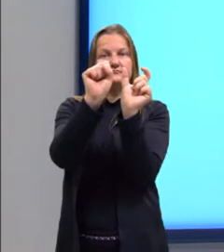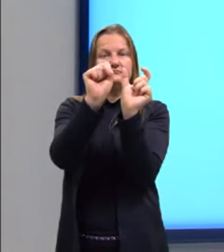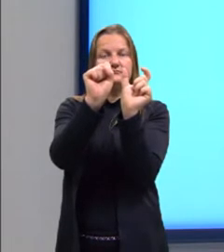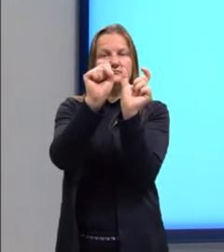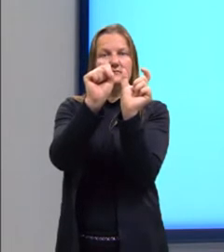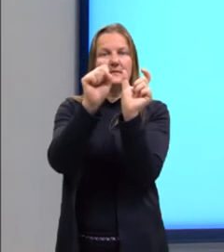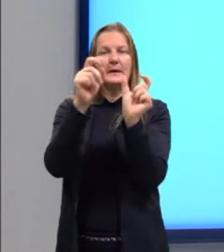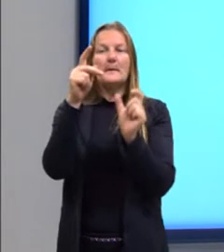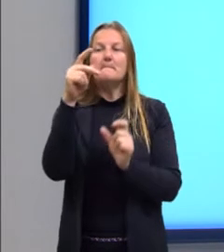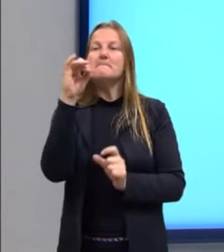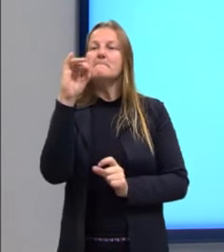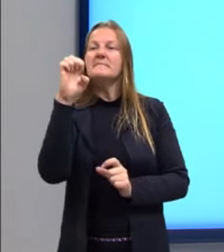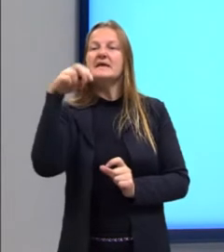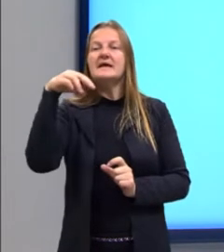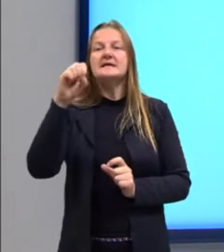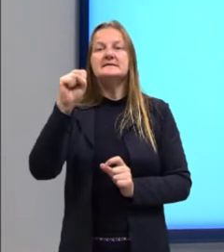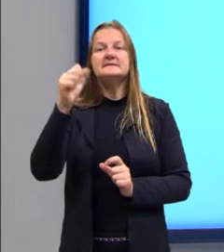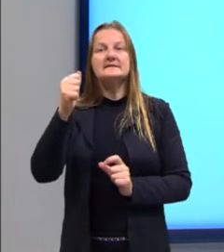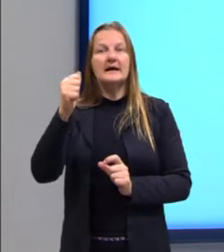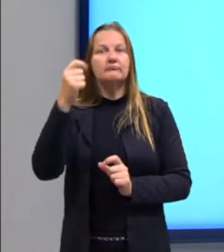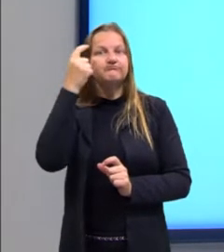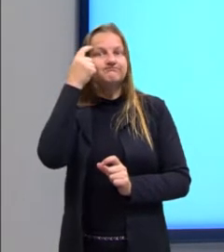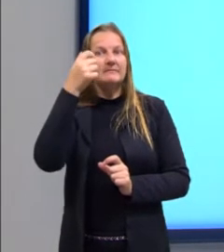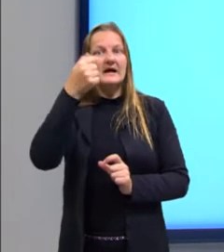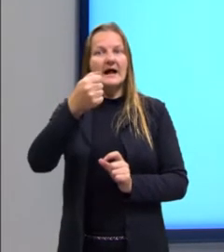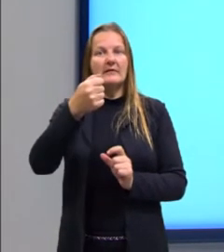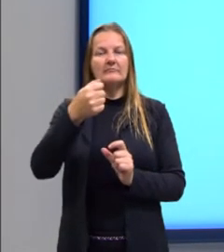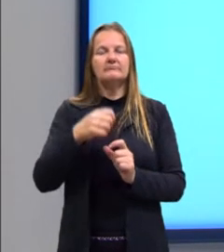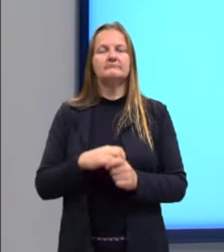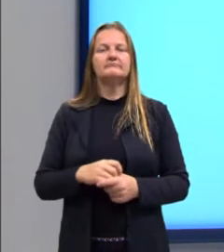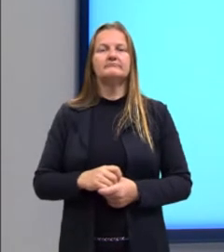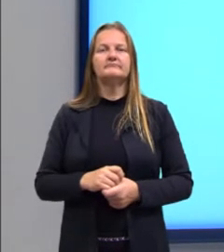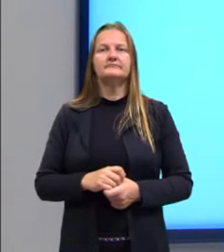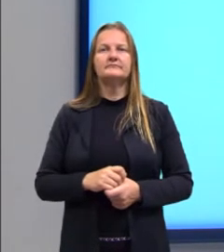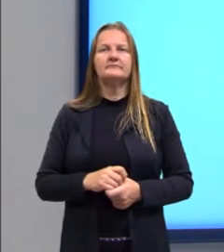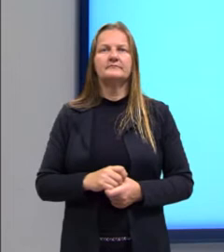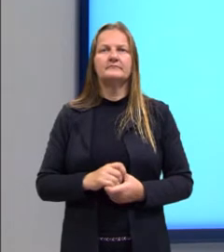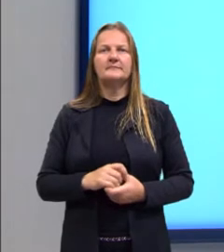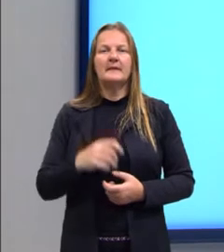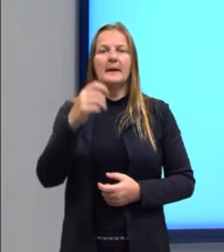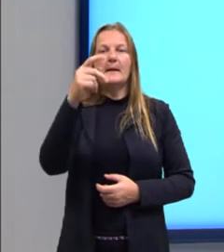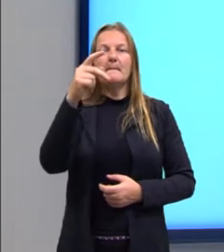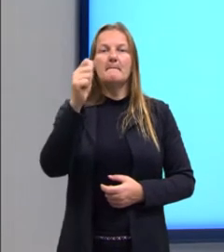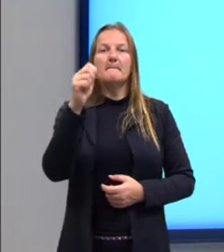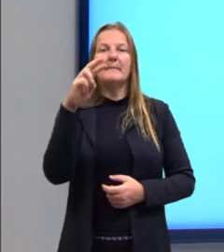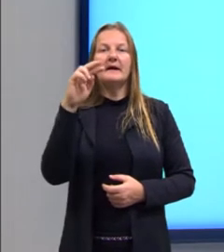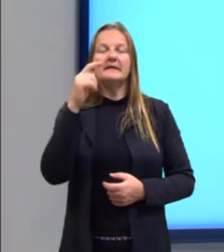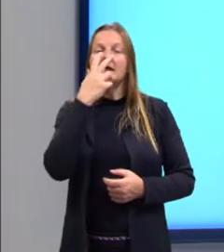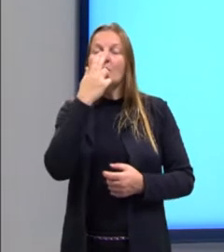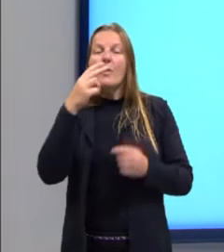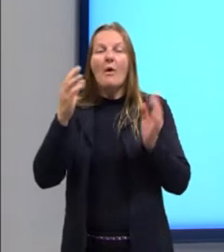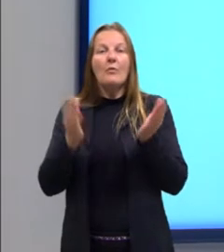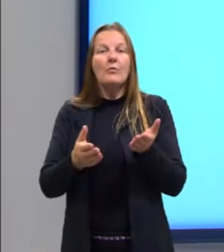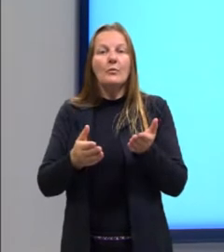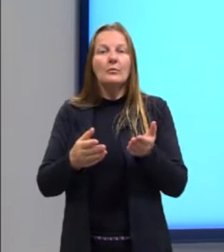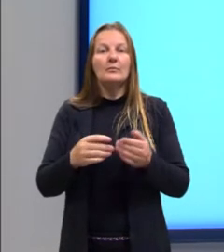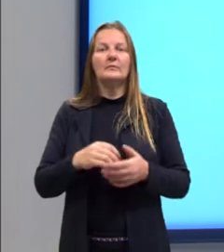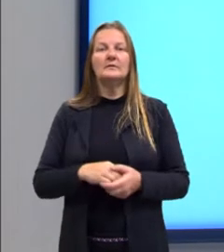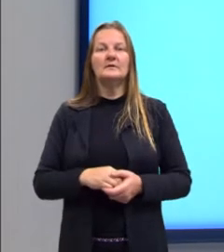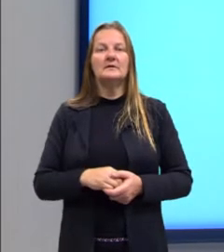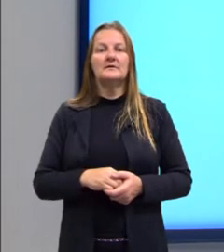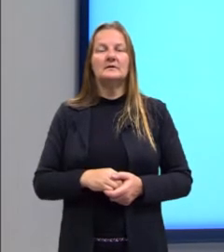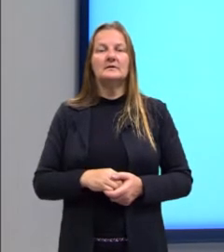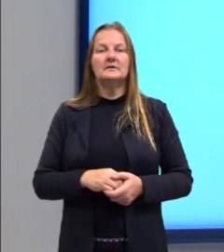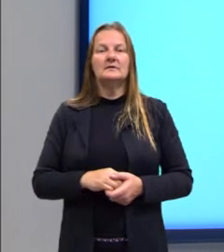piensa, como e parte. Se nós analisarmos, é a forma do presente do indicativo da